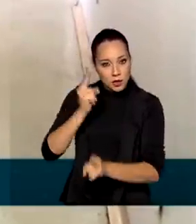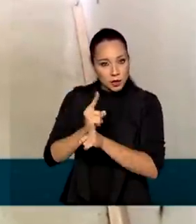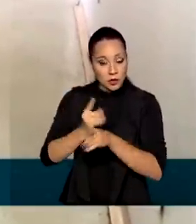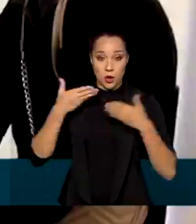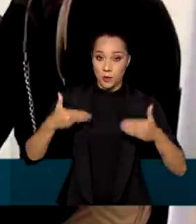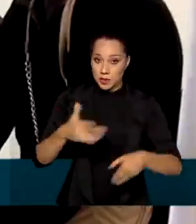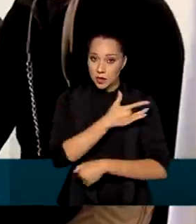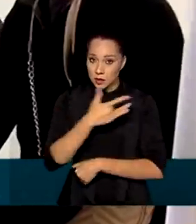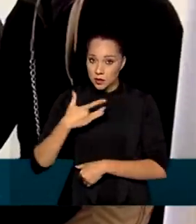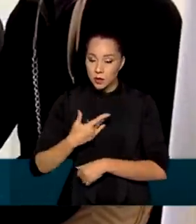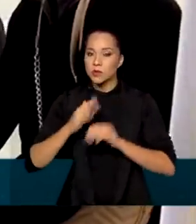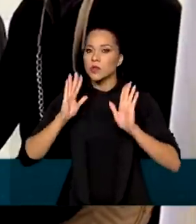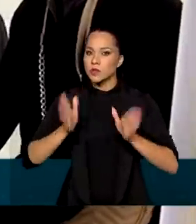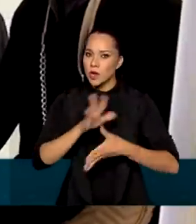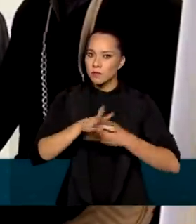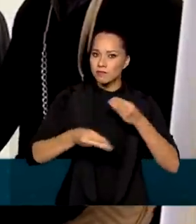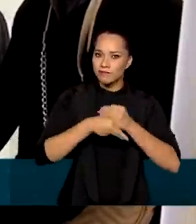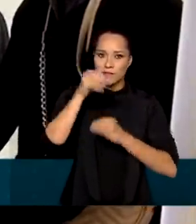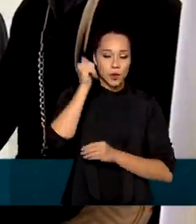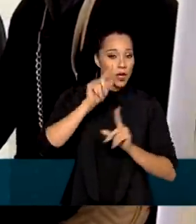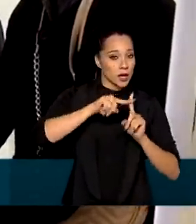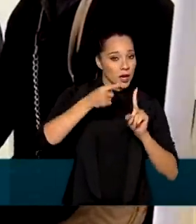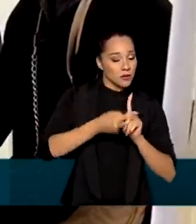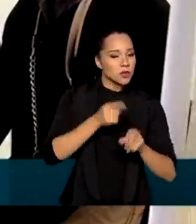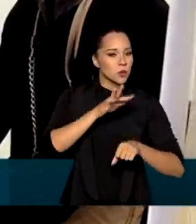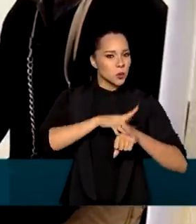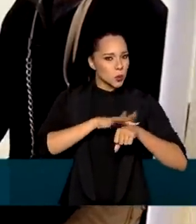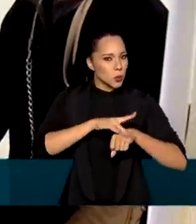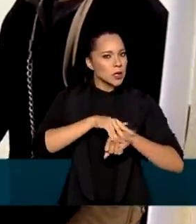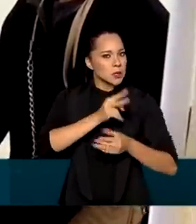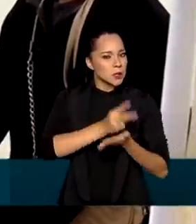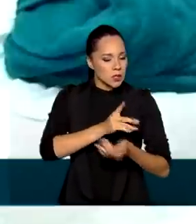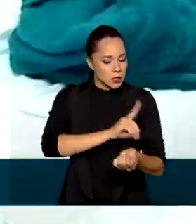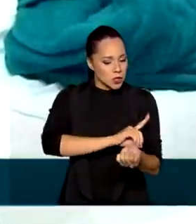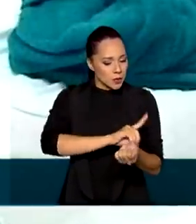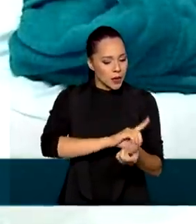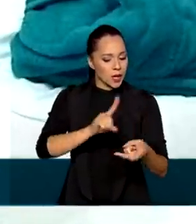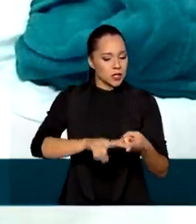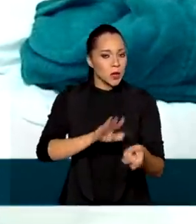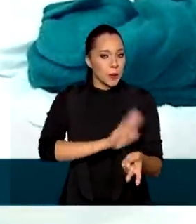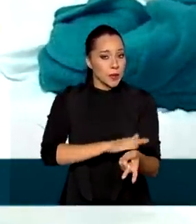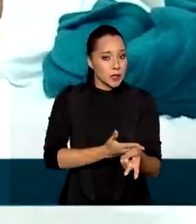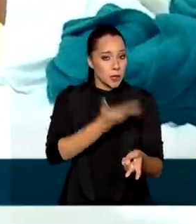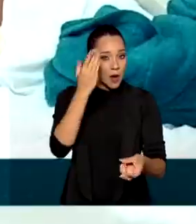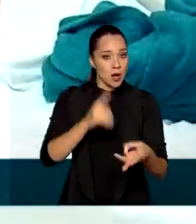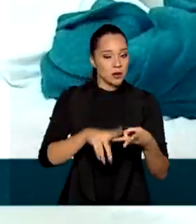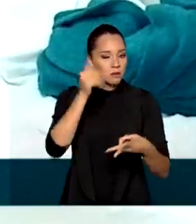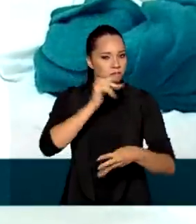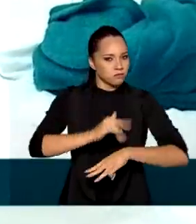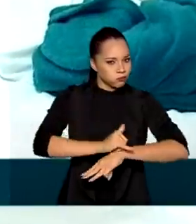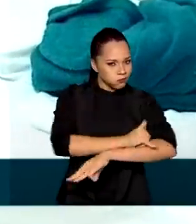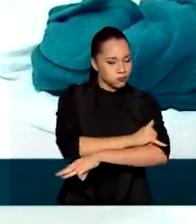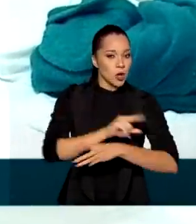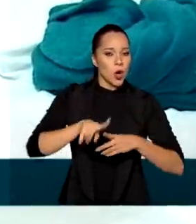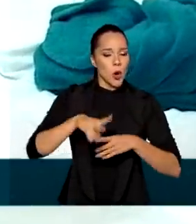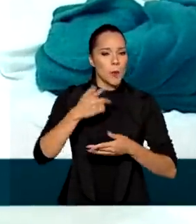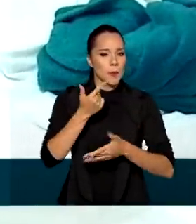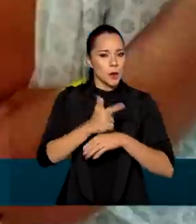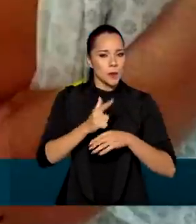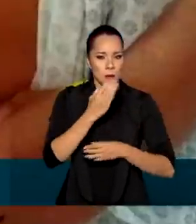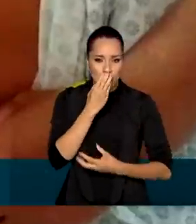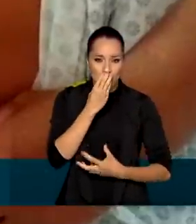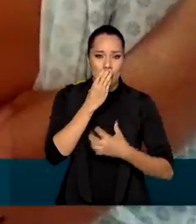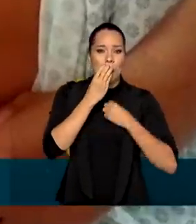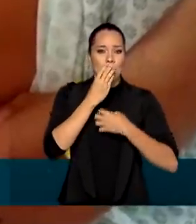Ministério da Saúde já incluiu grávidas com doenças crônicas como diabetes, hipertensão, obesidade e asma nos grupos